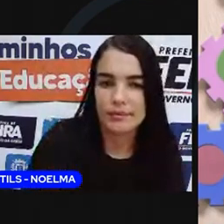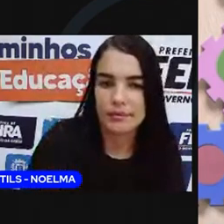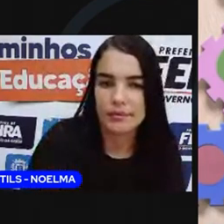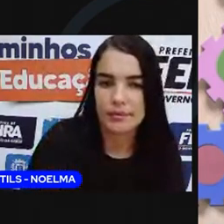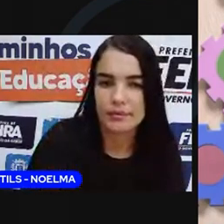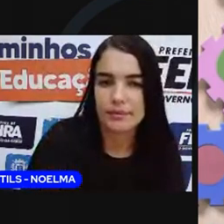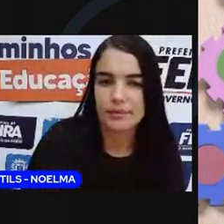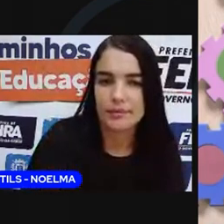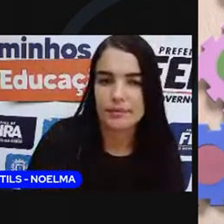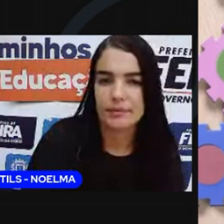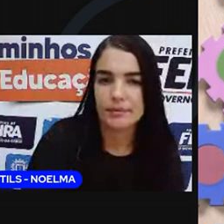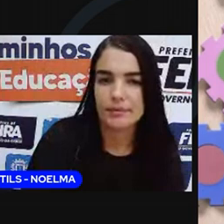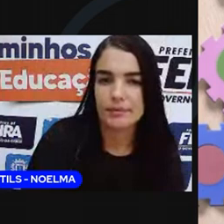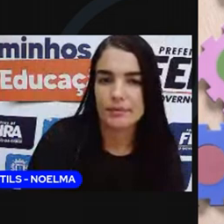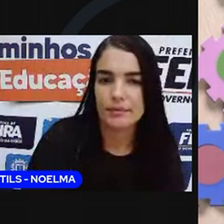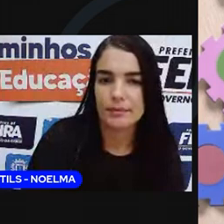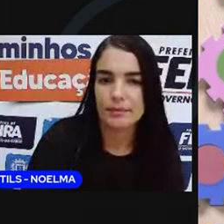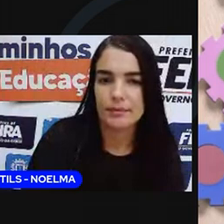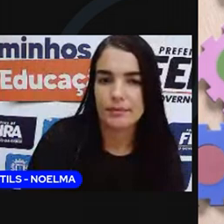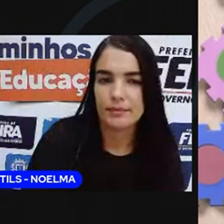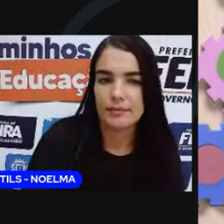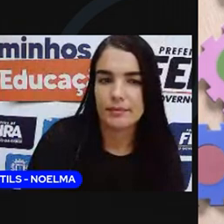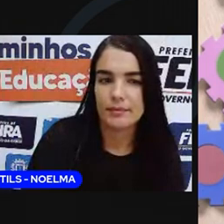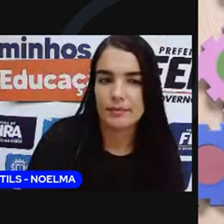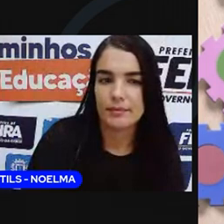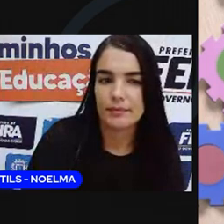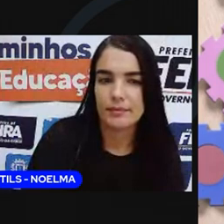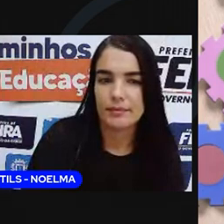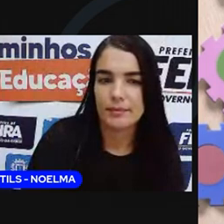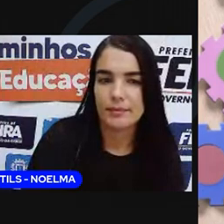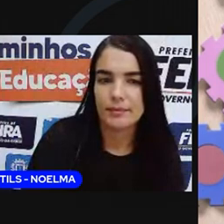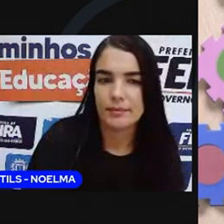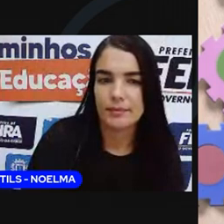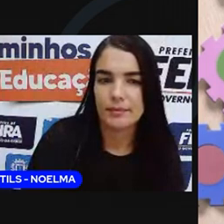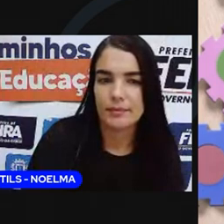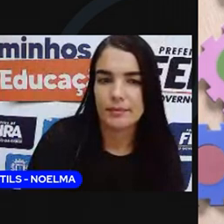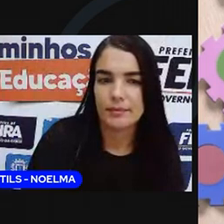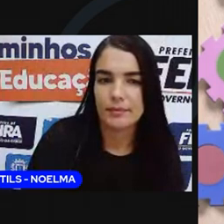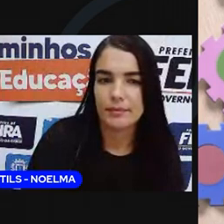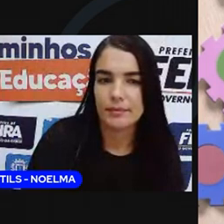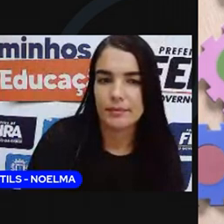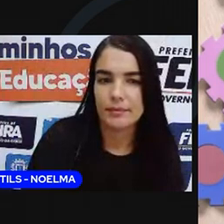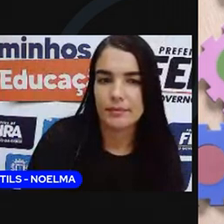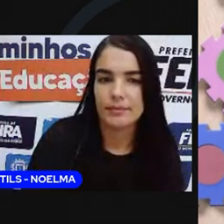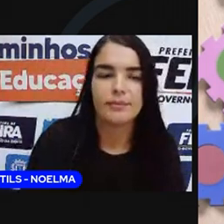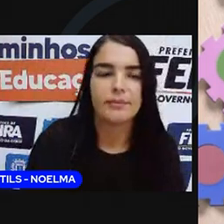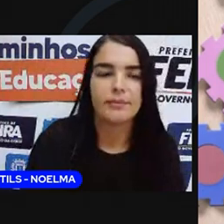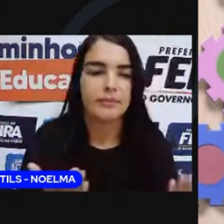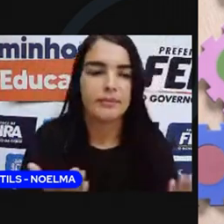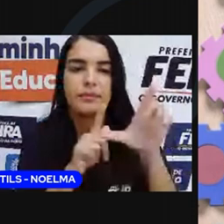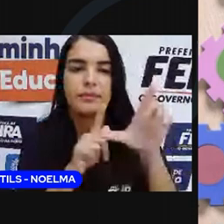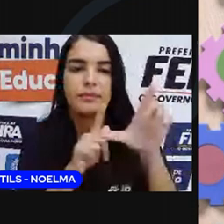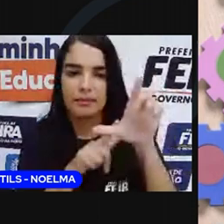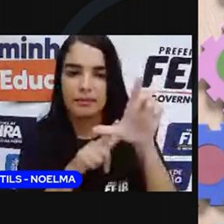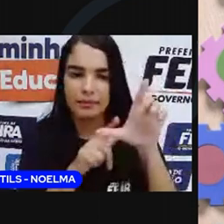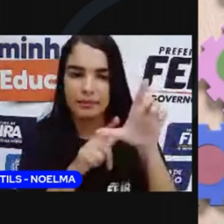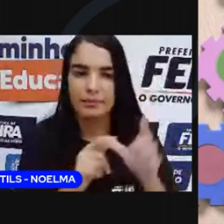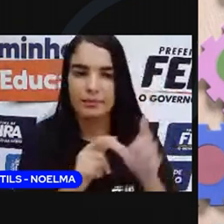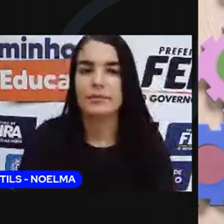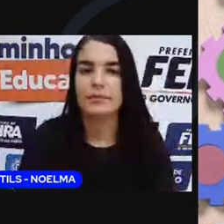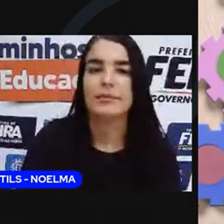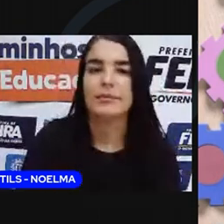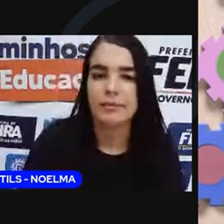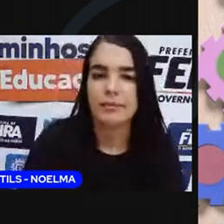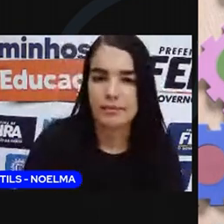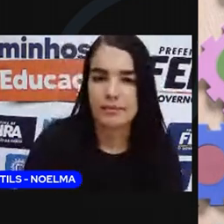pausar para selecionar cada categoria. Depois que selecionar 4 categorias, você vai anotar aqui